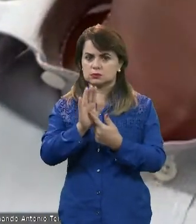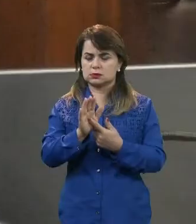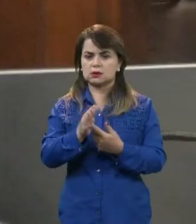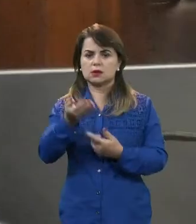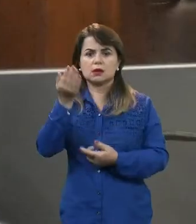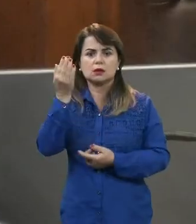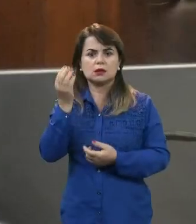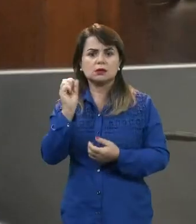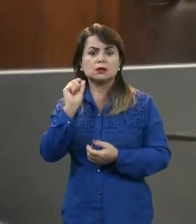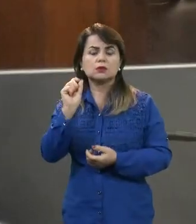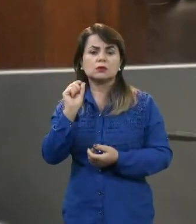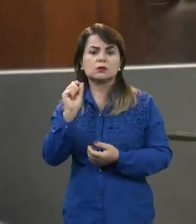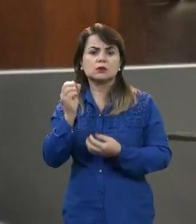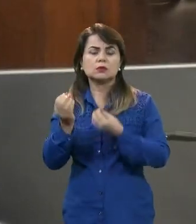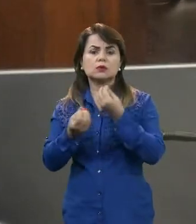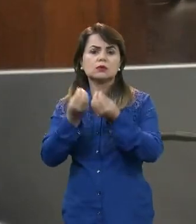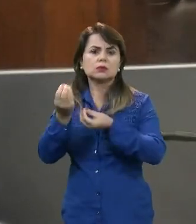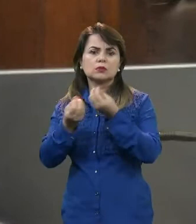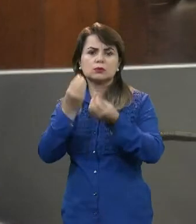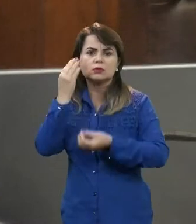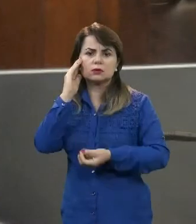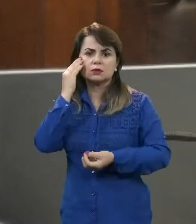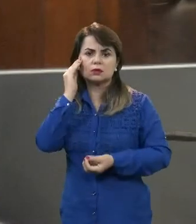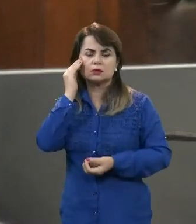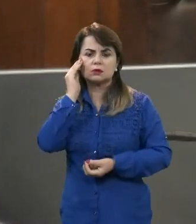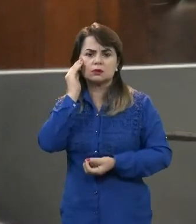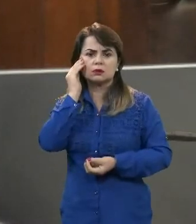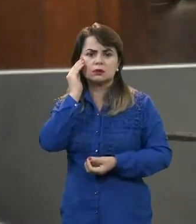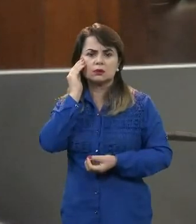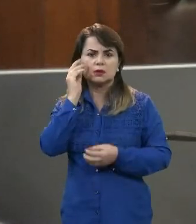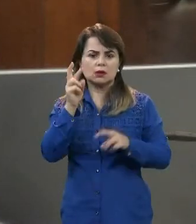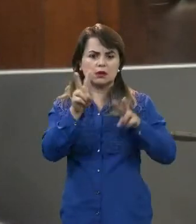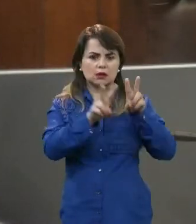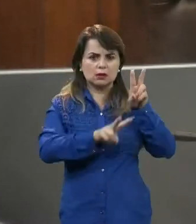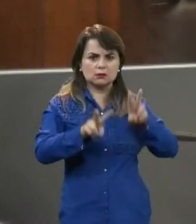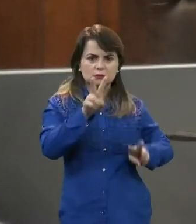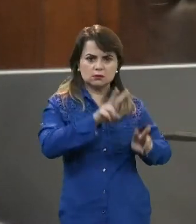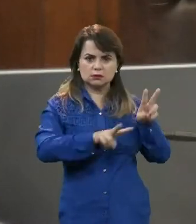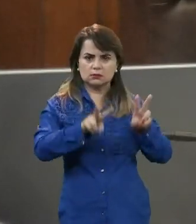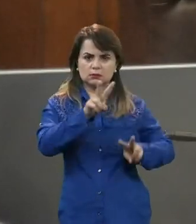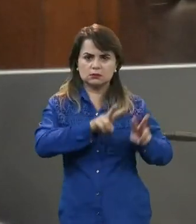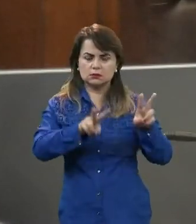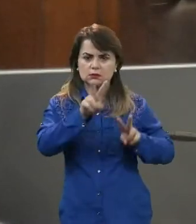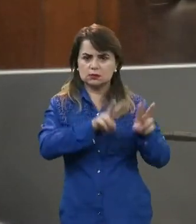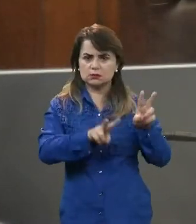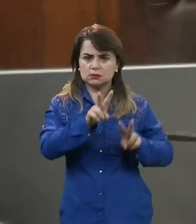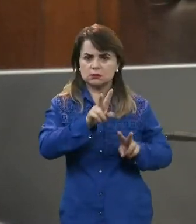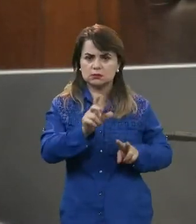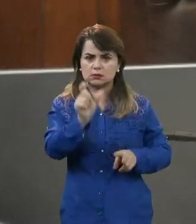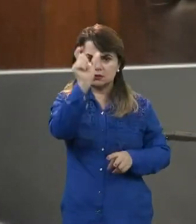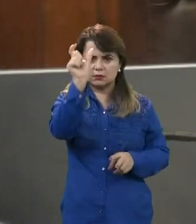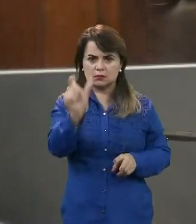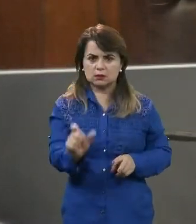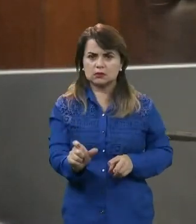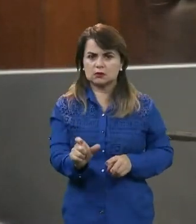entendimento da avaliação do cliente,